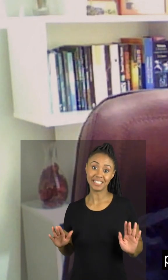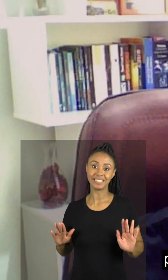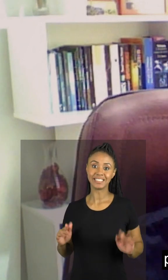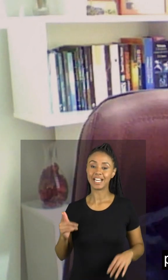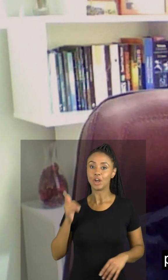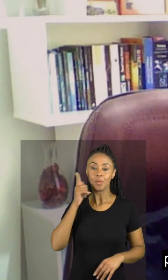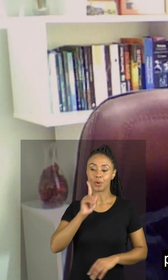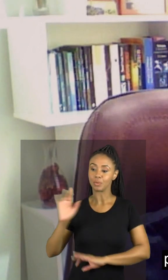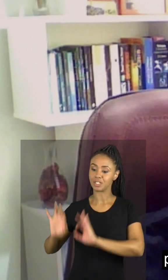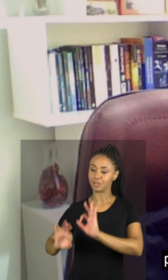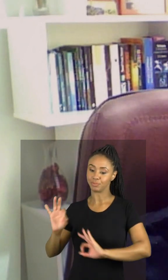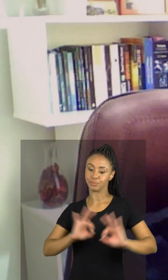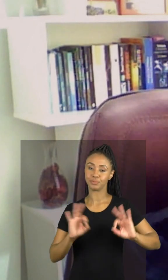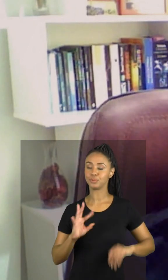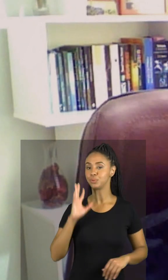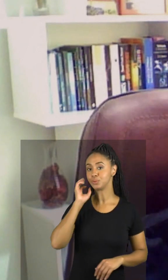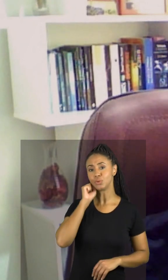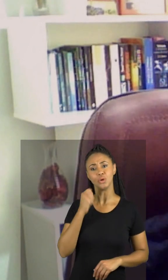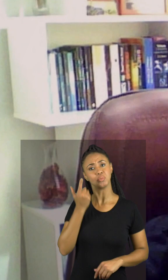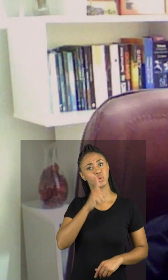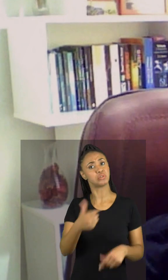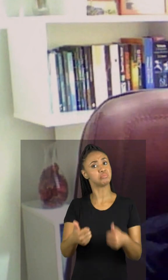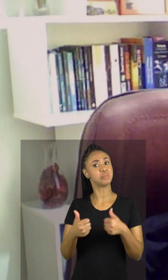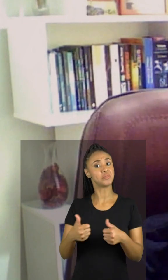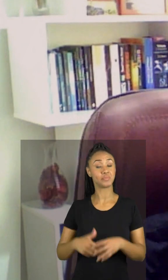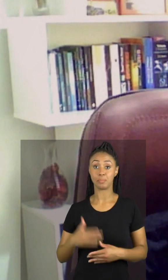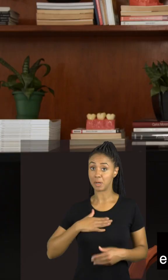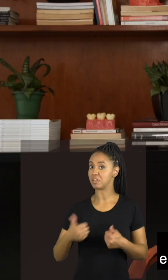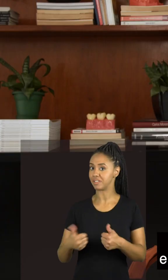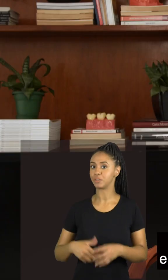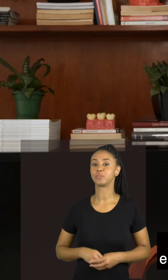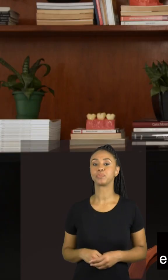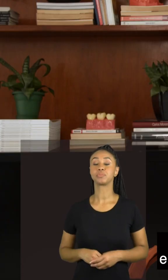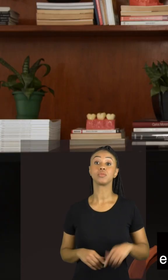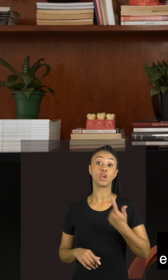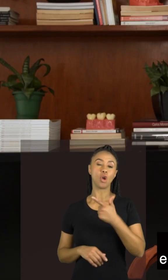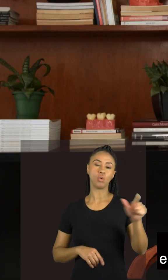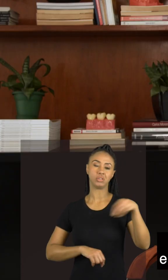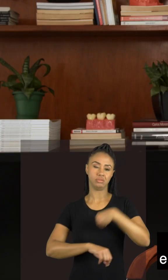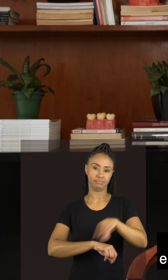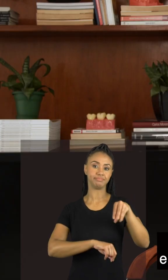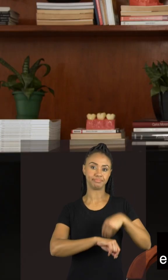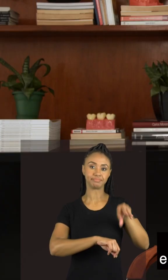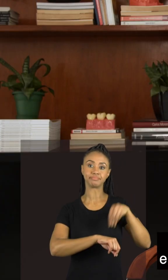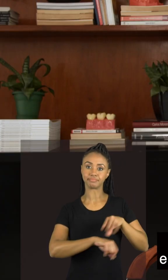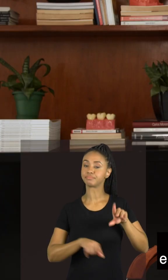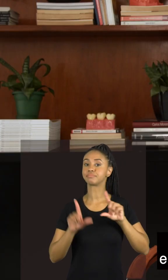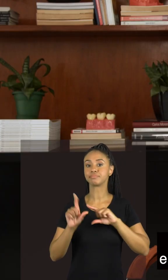para ter uma boa noite de sono e dar muito certo para mim, nesse caso. Outras dicas que eu posso dar